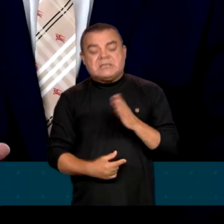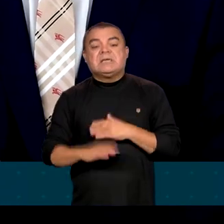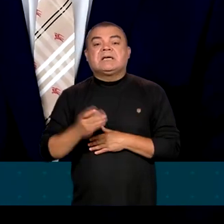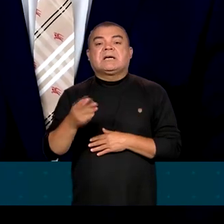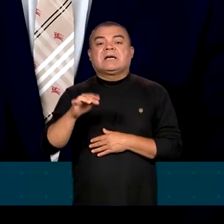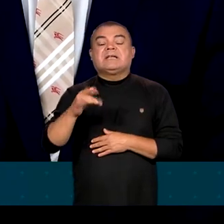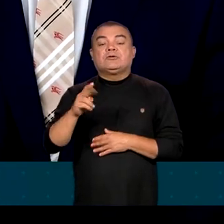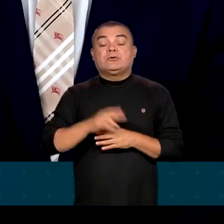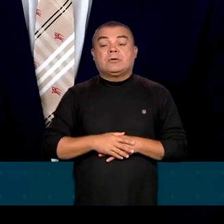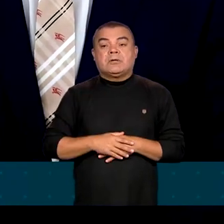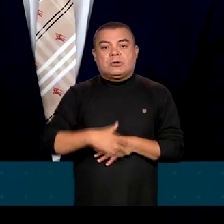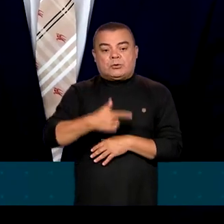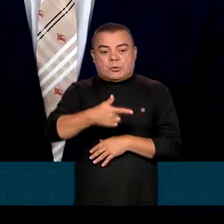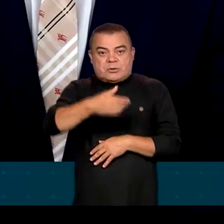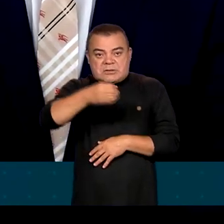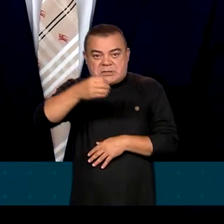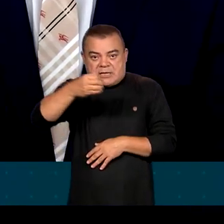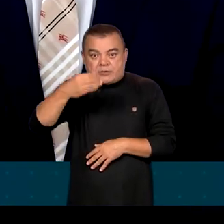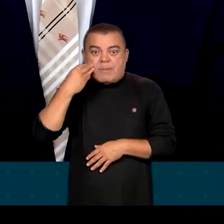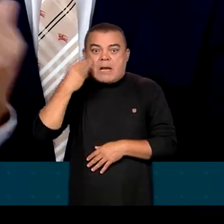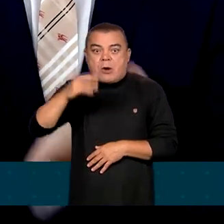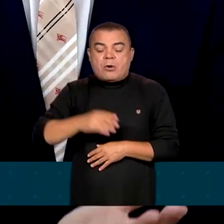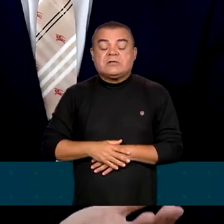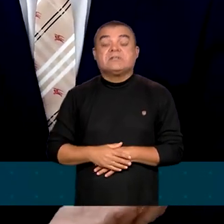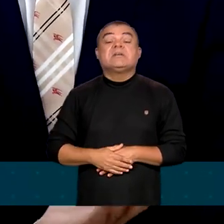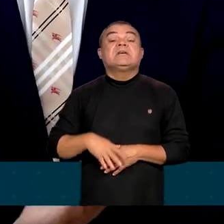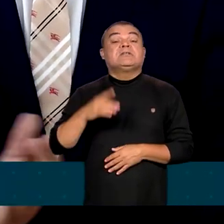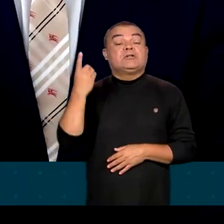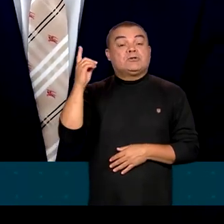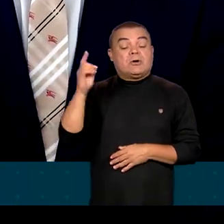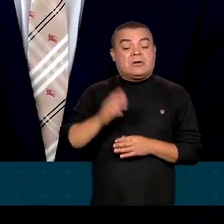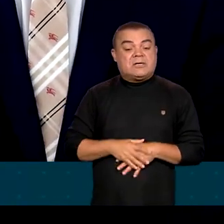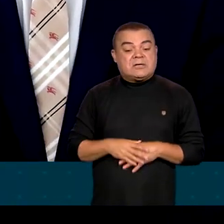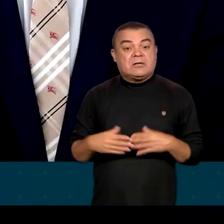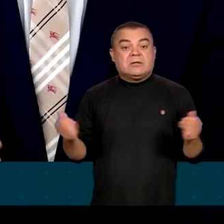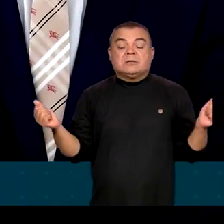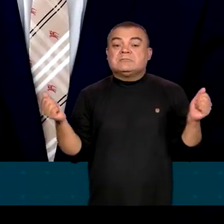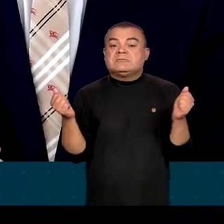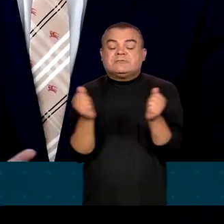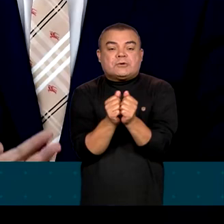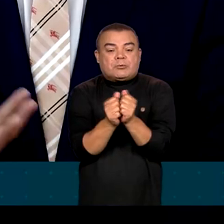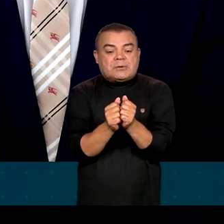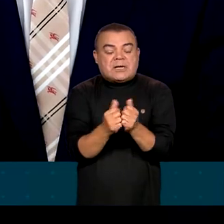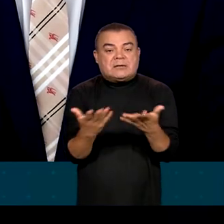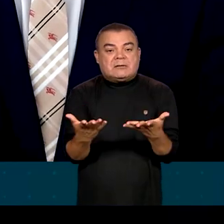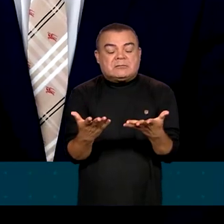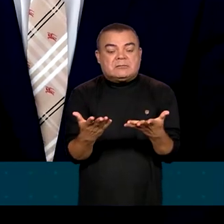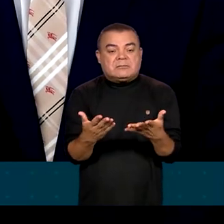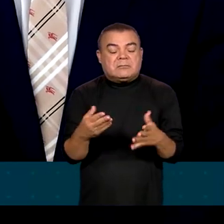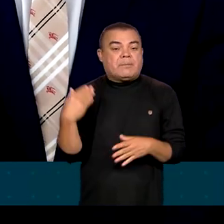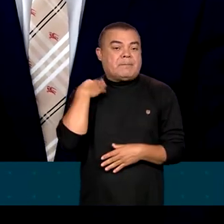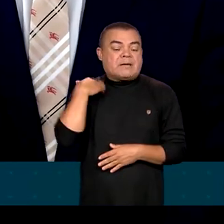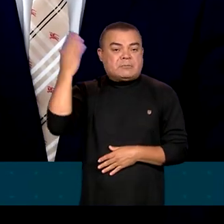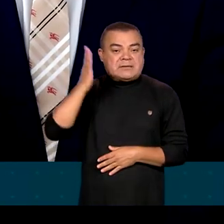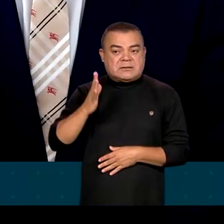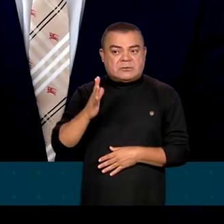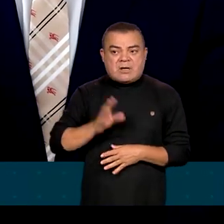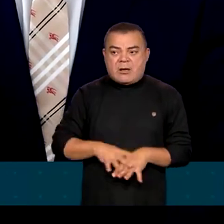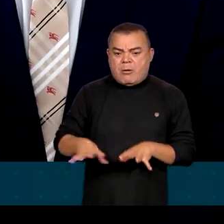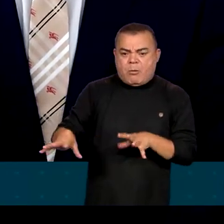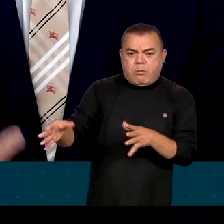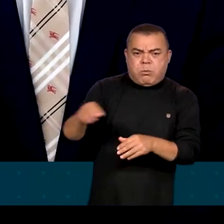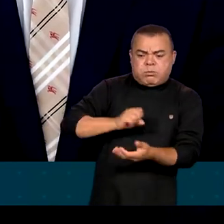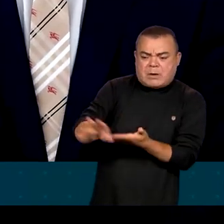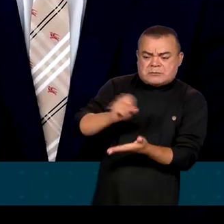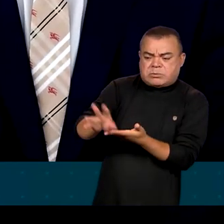dólares, que foi operada do Banco dos BRICS com o Banco do Brasil, que não durou um mês, foi consumida pelos setores do agronegócio.